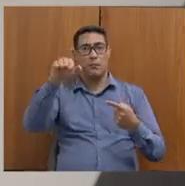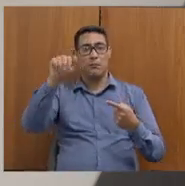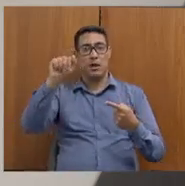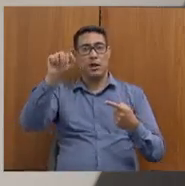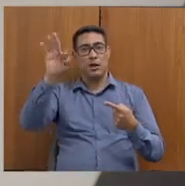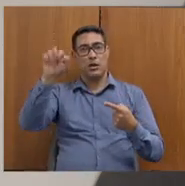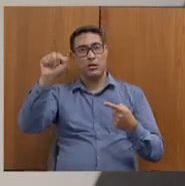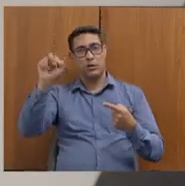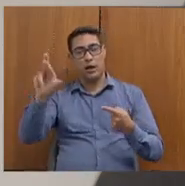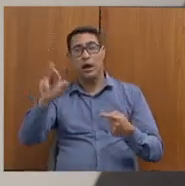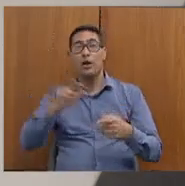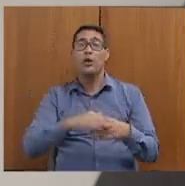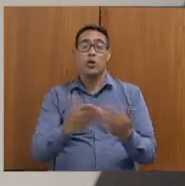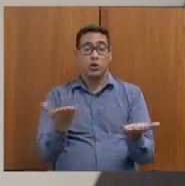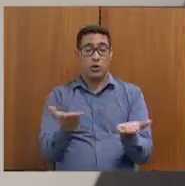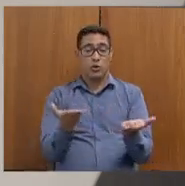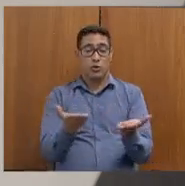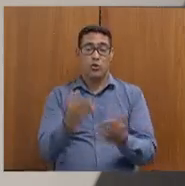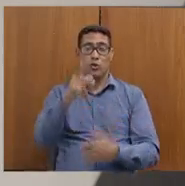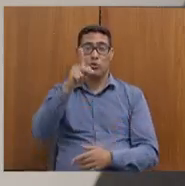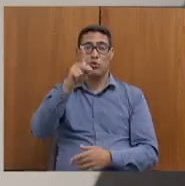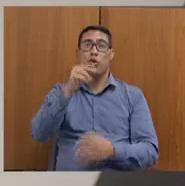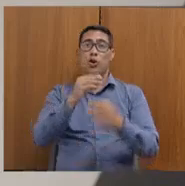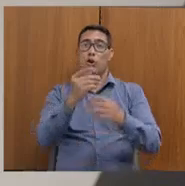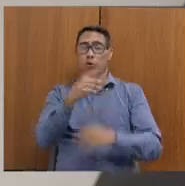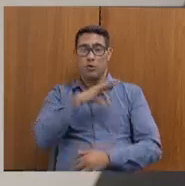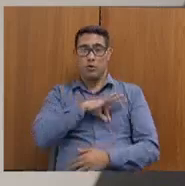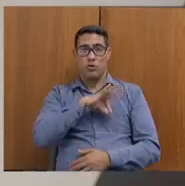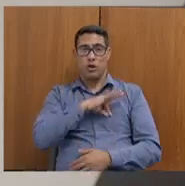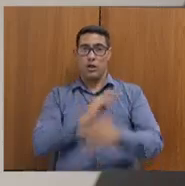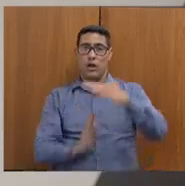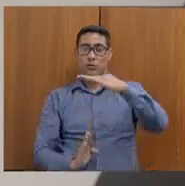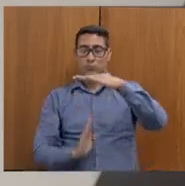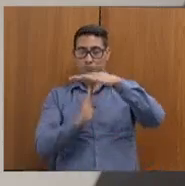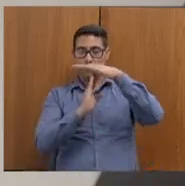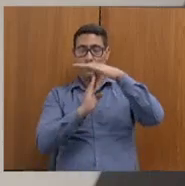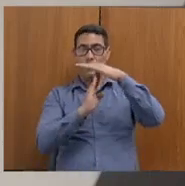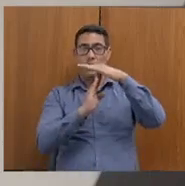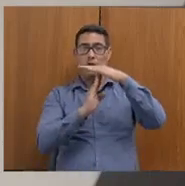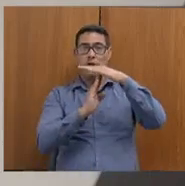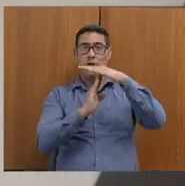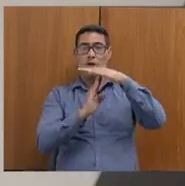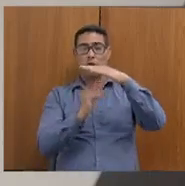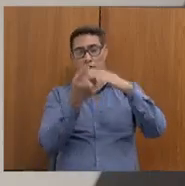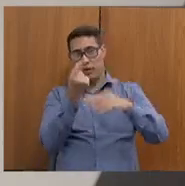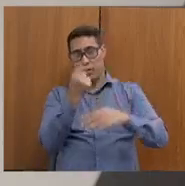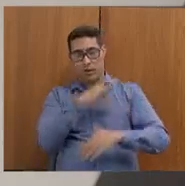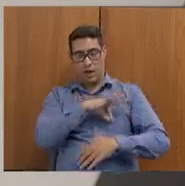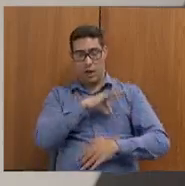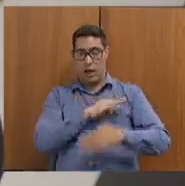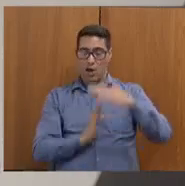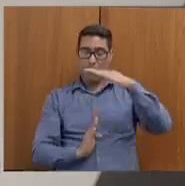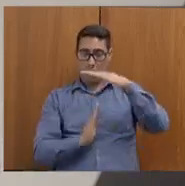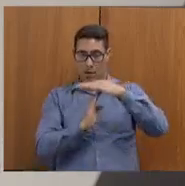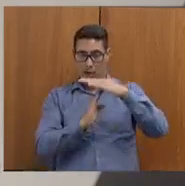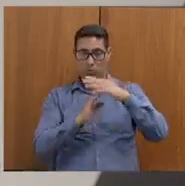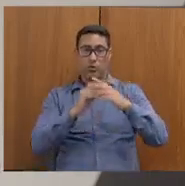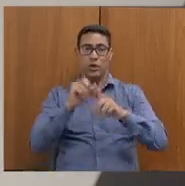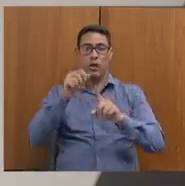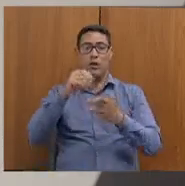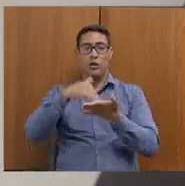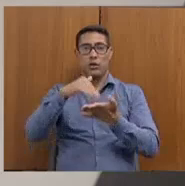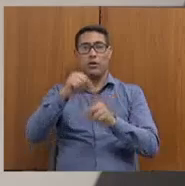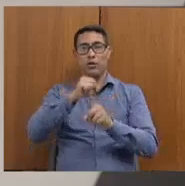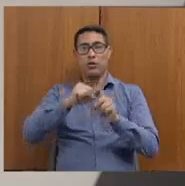do piso mineiro da assistência pago foi de R 70 milhões. R$ 2,40 é o que